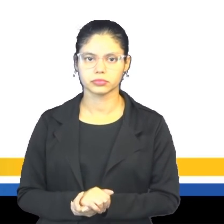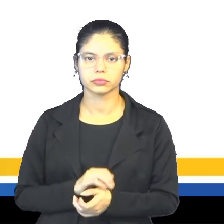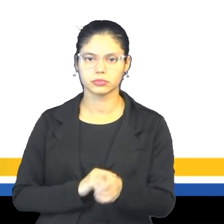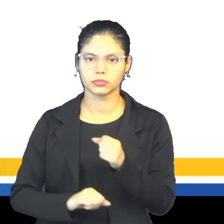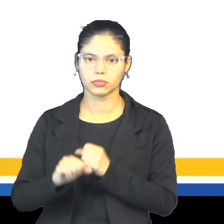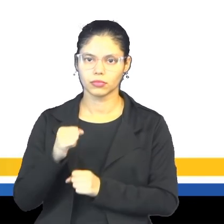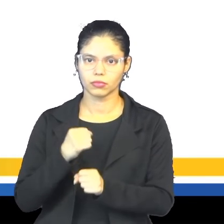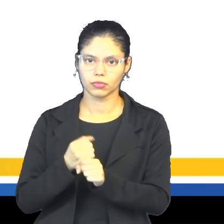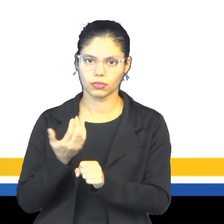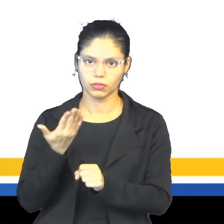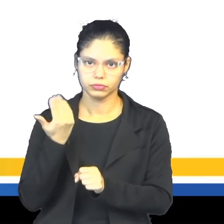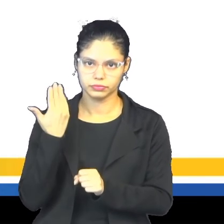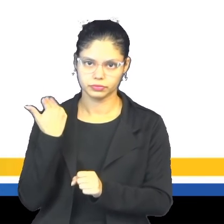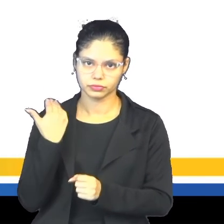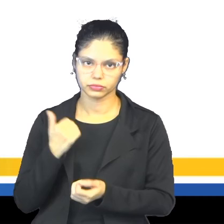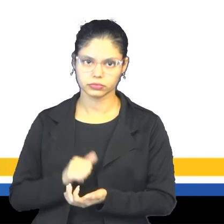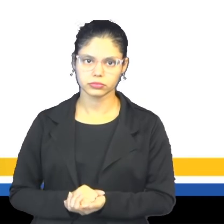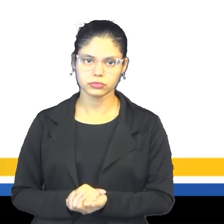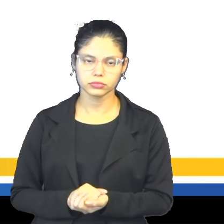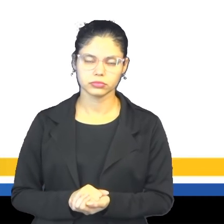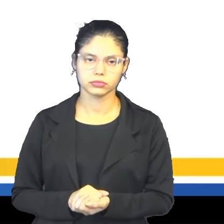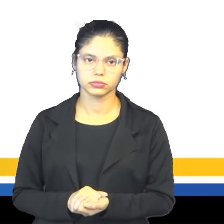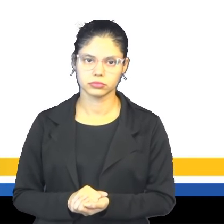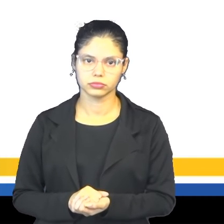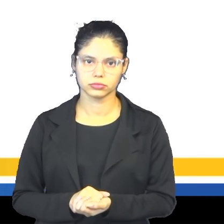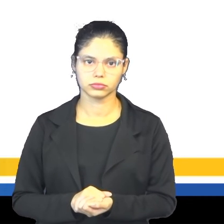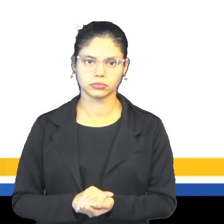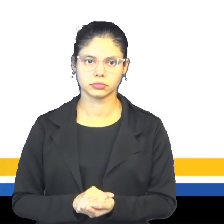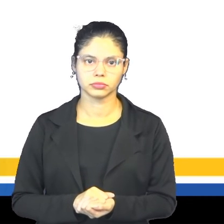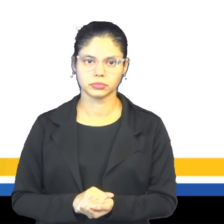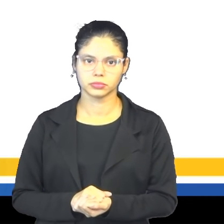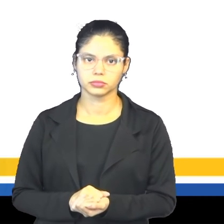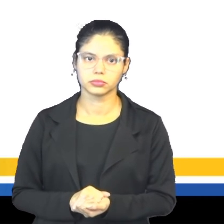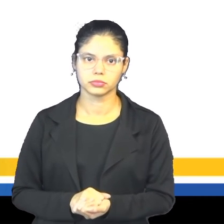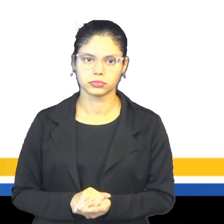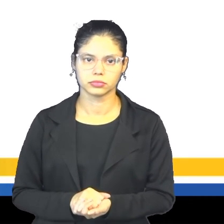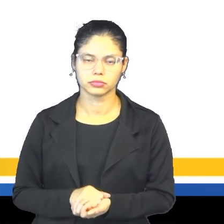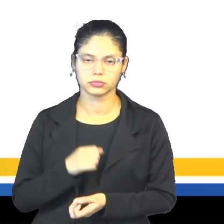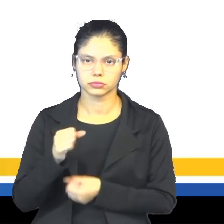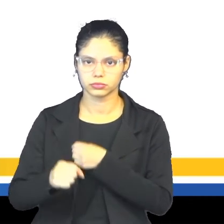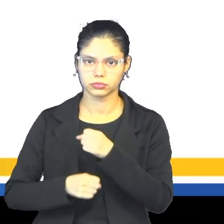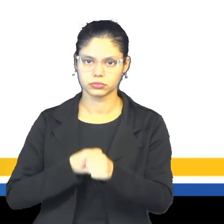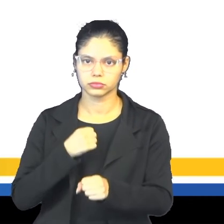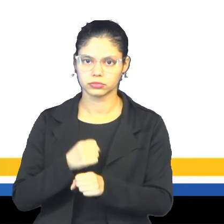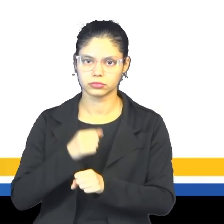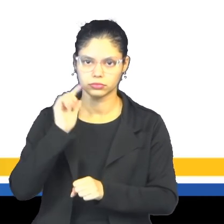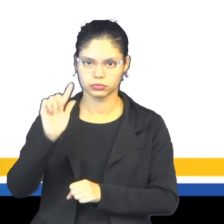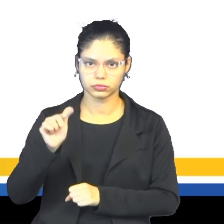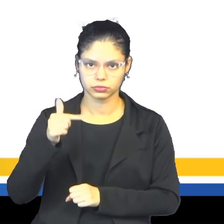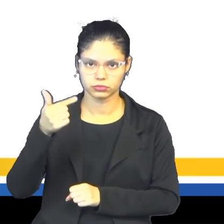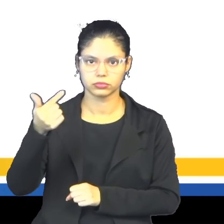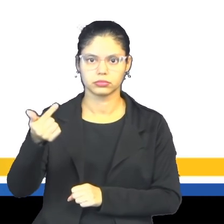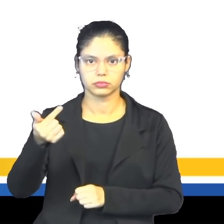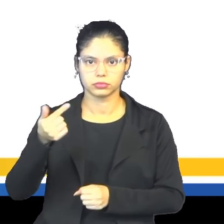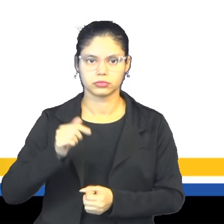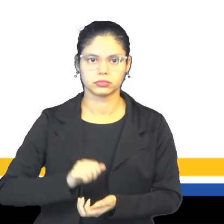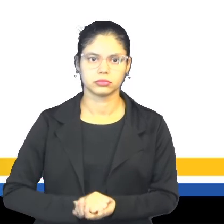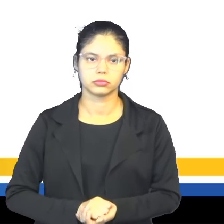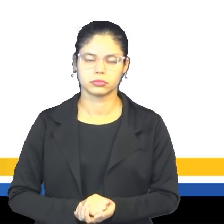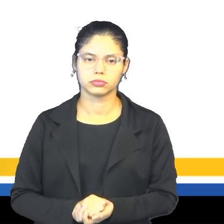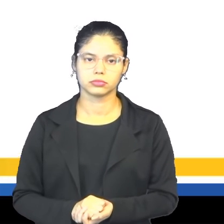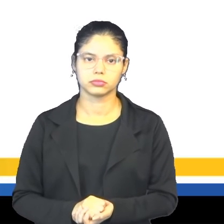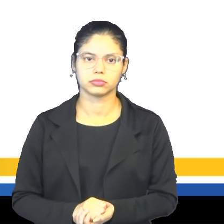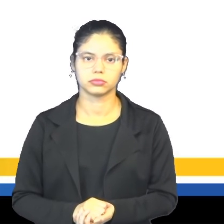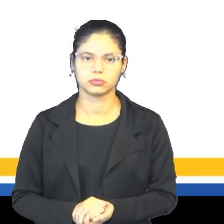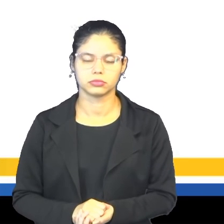ano passado. Letra B, next year, no caso, ano que vem. Na letra C,